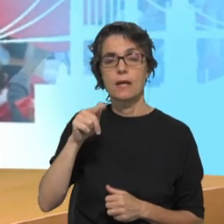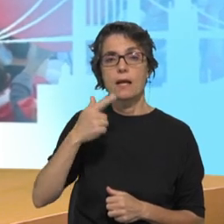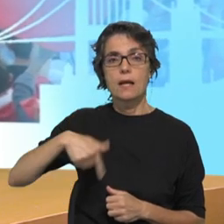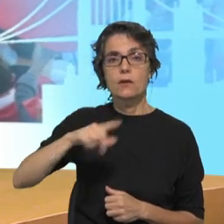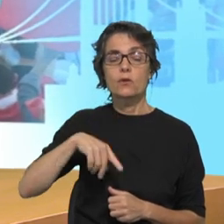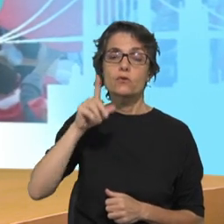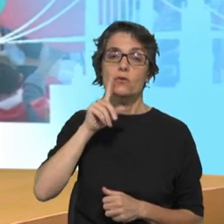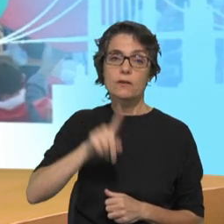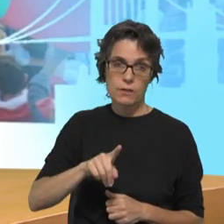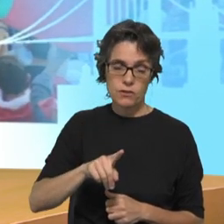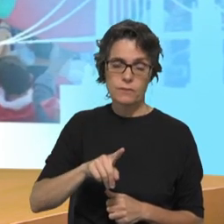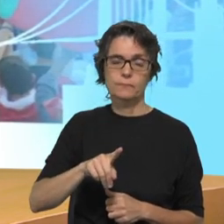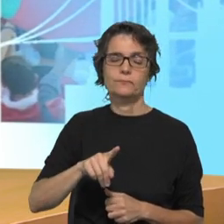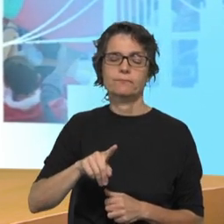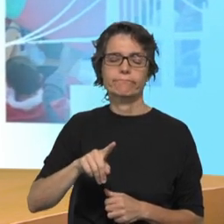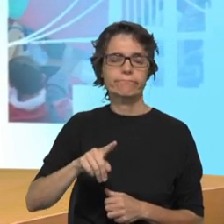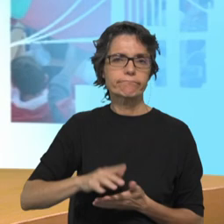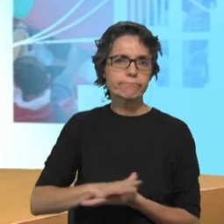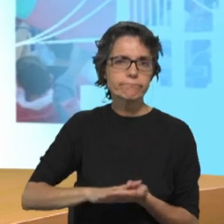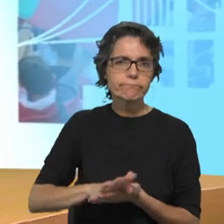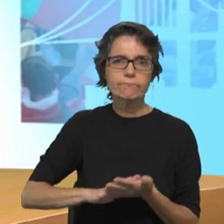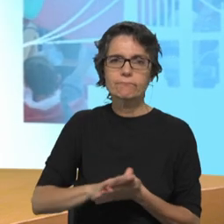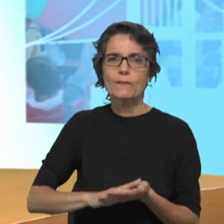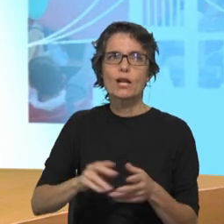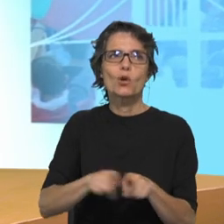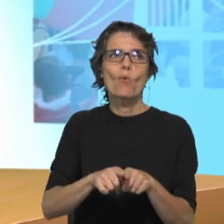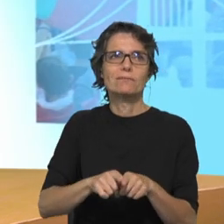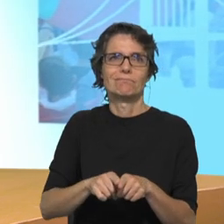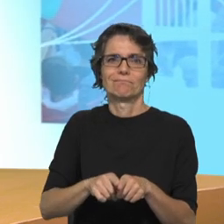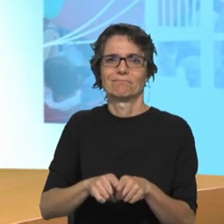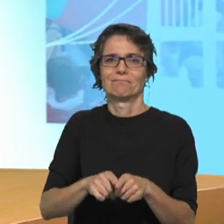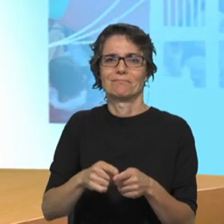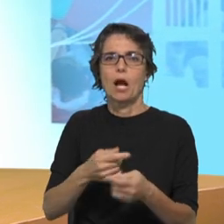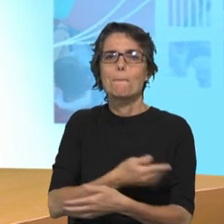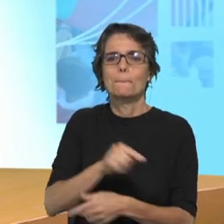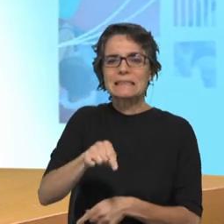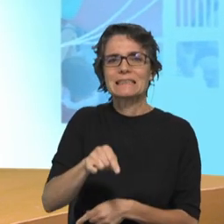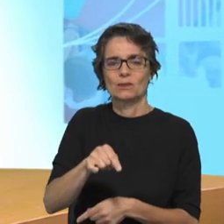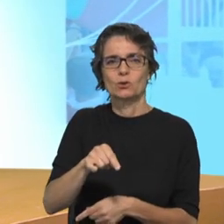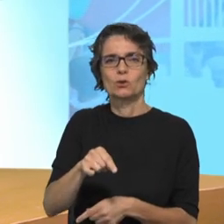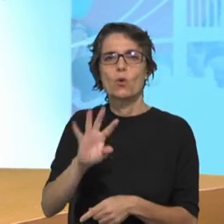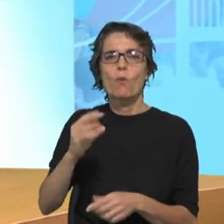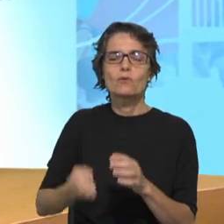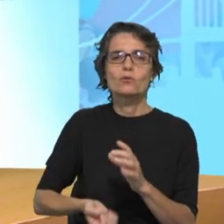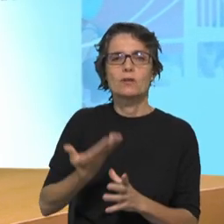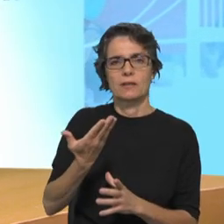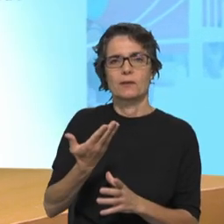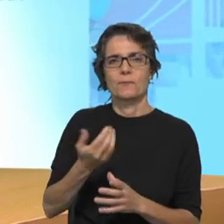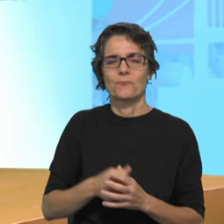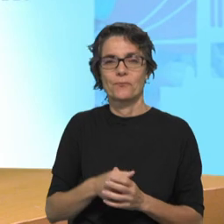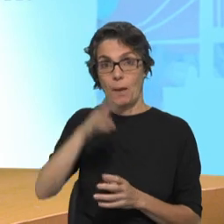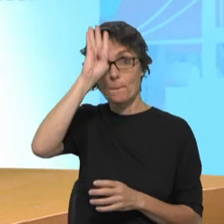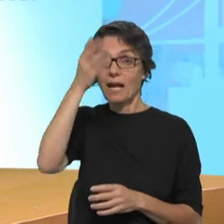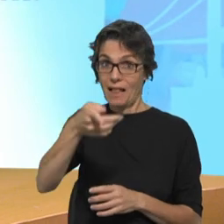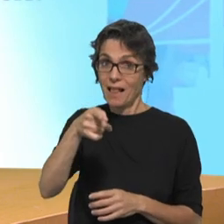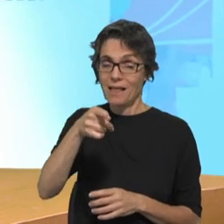ao berço porque foi em Braga que nasceu e este voltar às origens e à fonte também ele é significativo. Com o Dom Manuel Vieira de